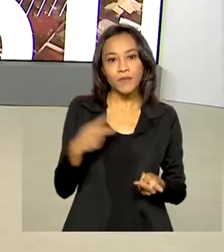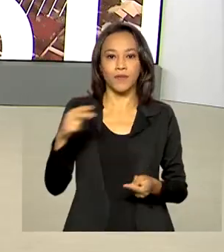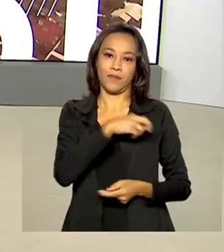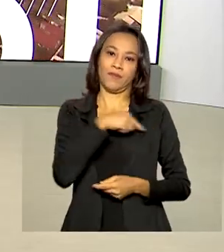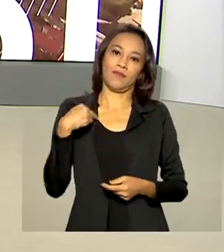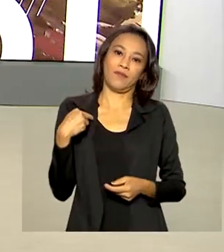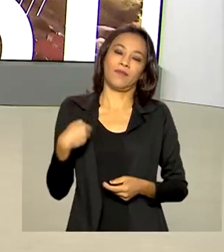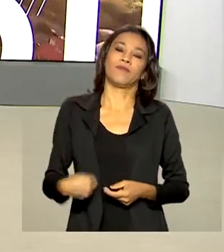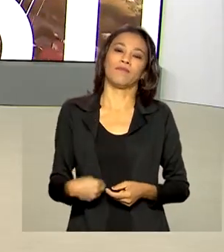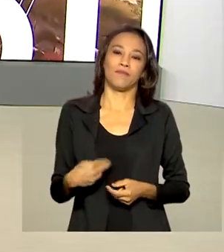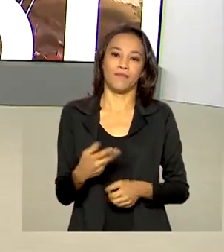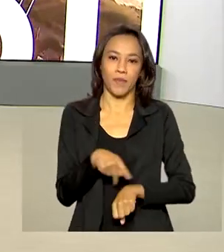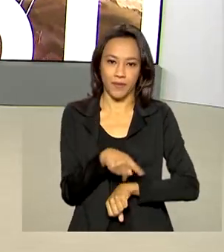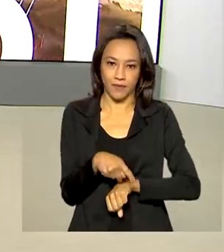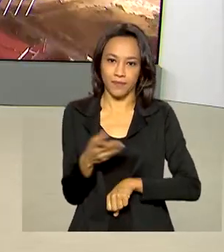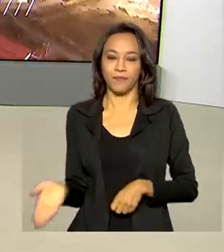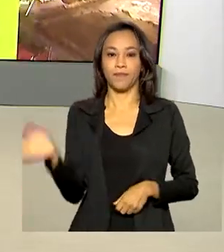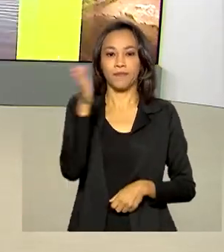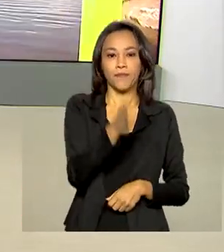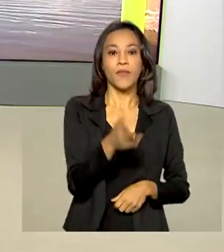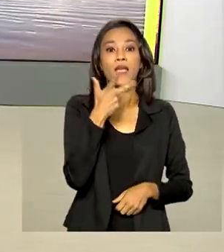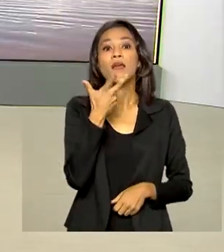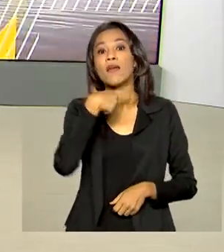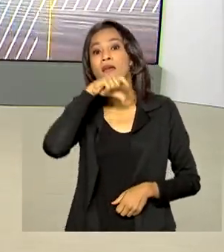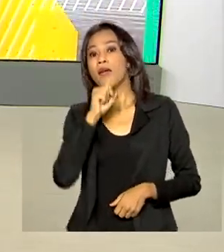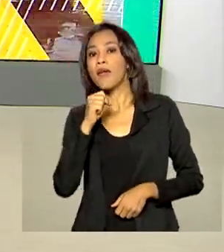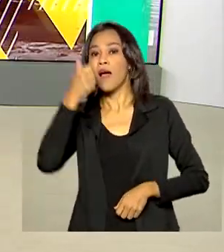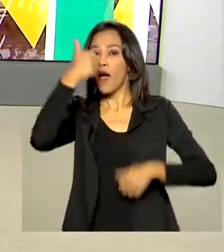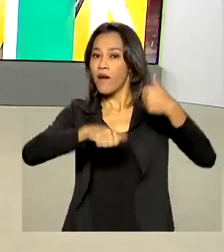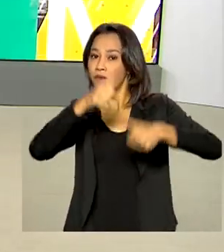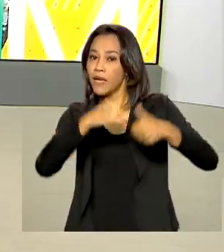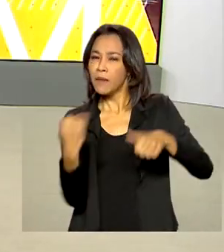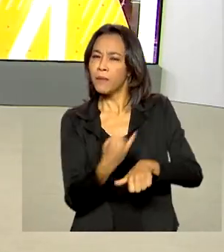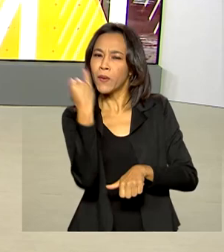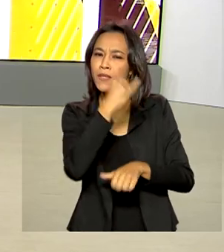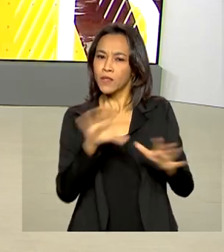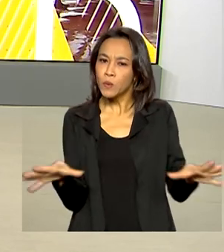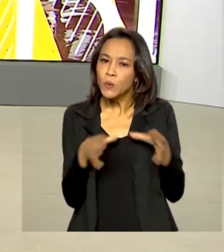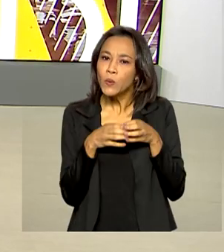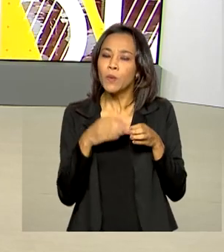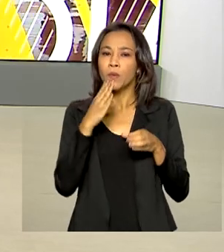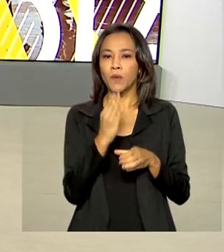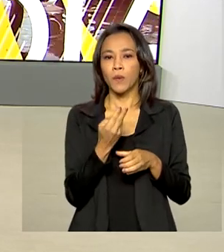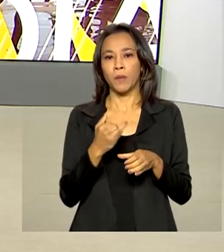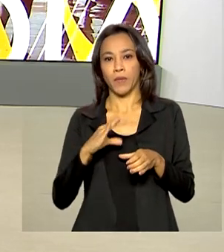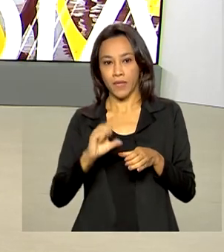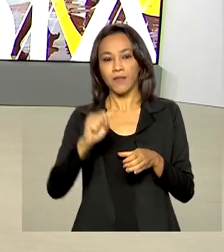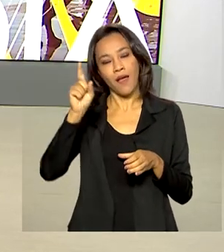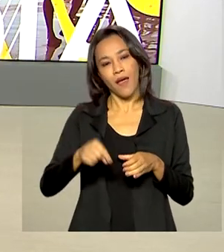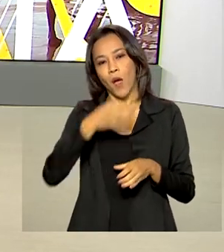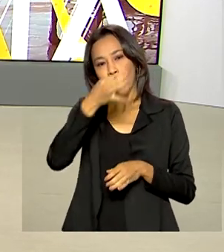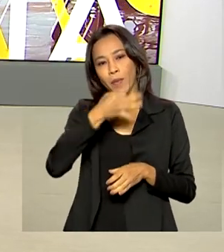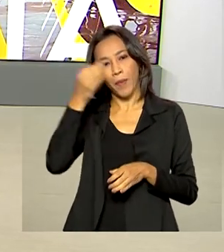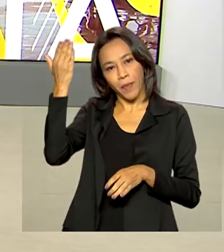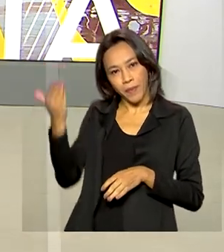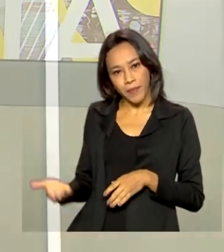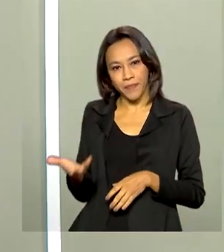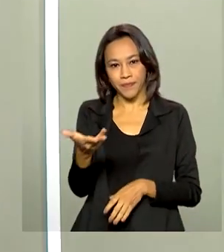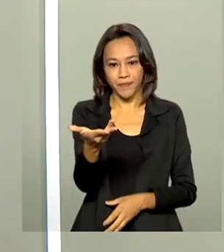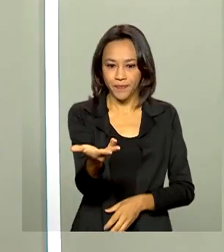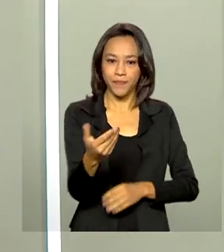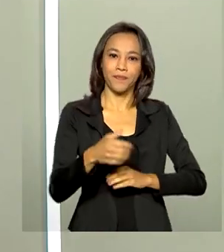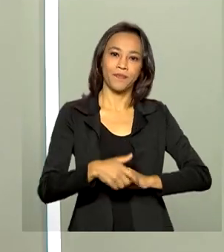E quem analisa a importância do BRICS no cenário internacional é o comentarista aqui da TV Brasil, Ricardo Caldas.